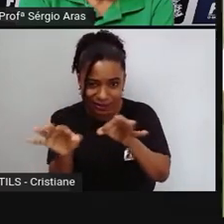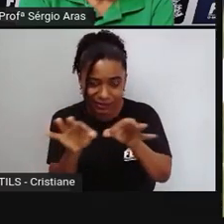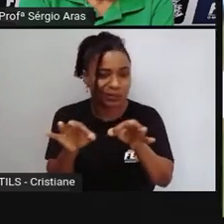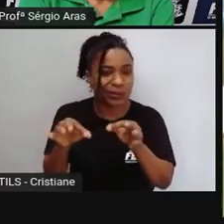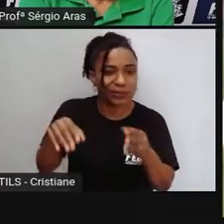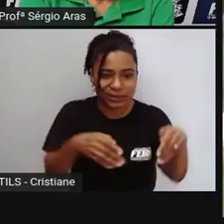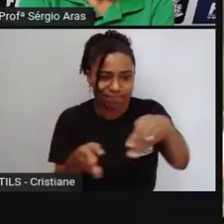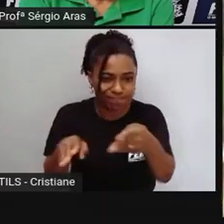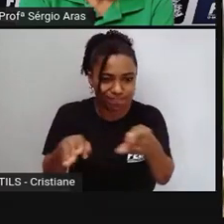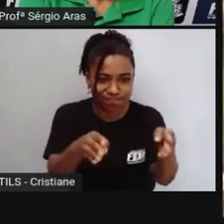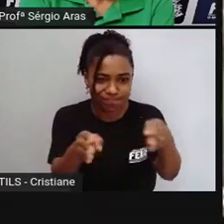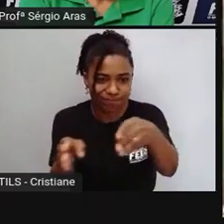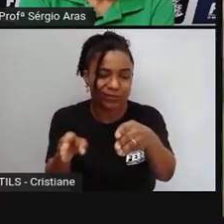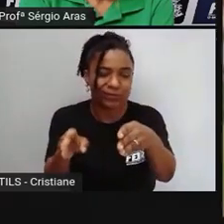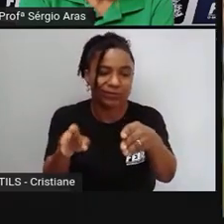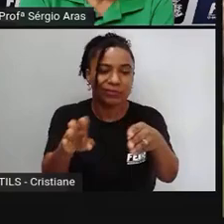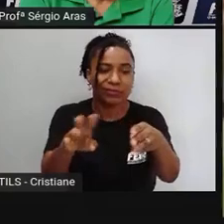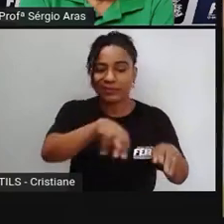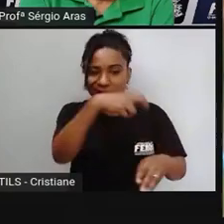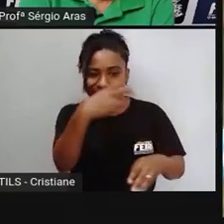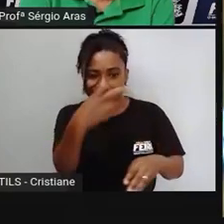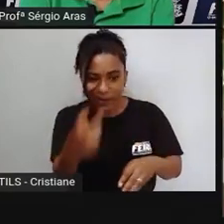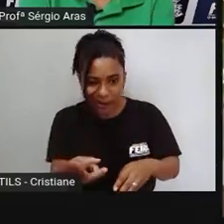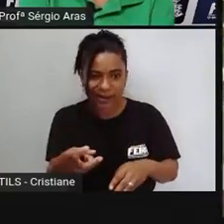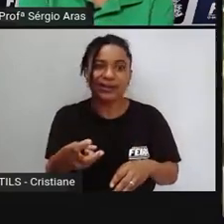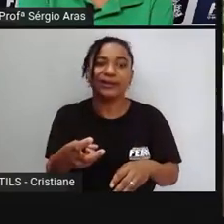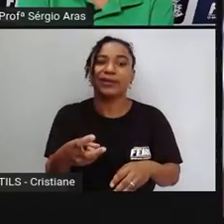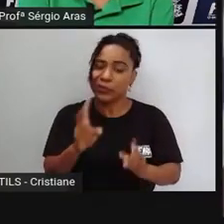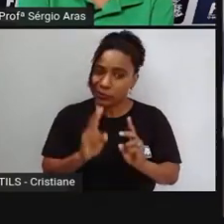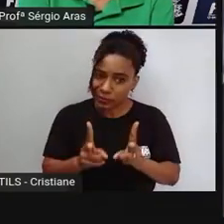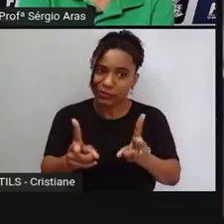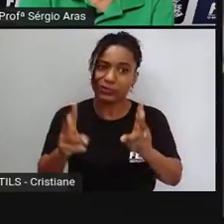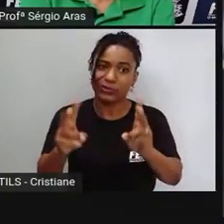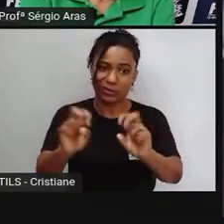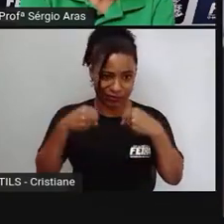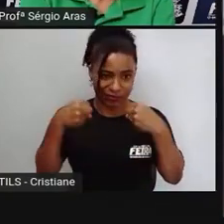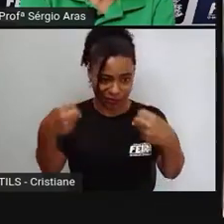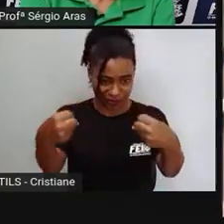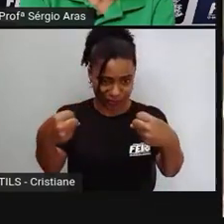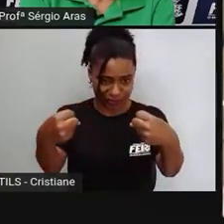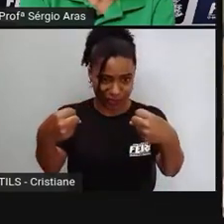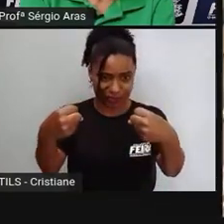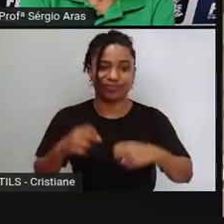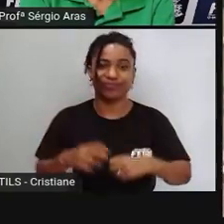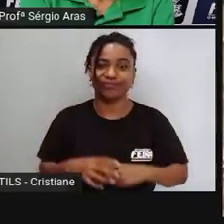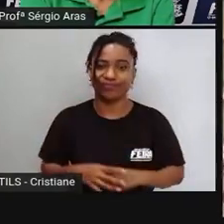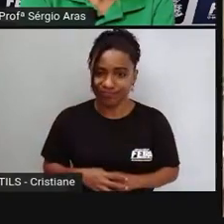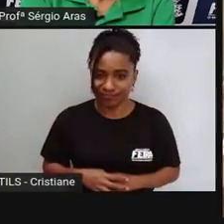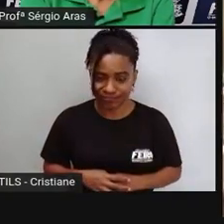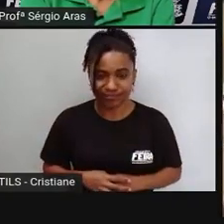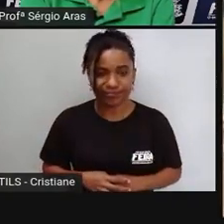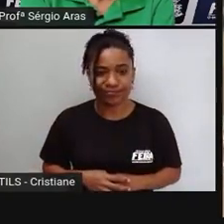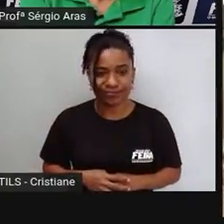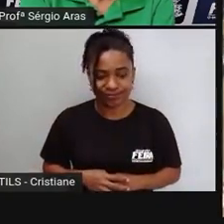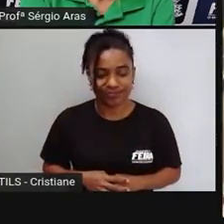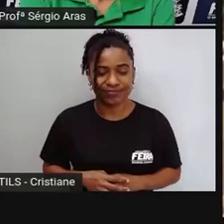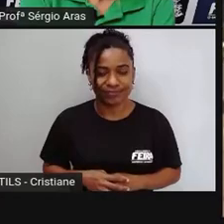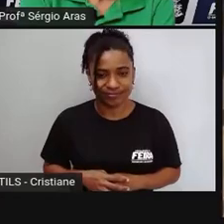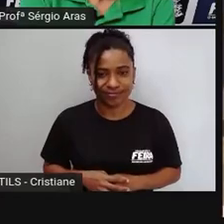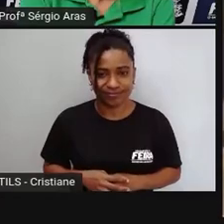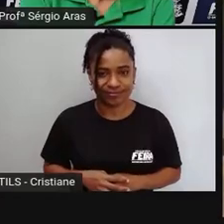caindo mas eu levanto só não vou sacudir a poeira porque a gente quando cai dentro da água ao invés de subir a poeira é